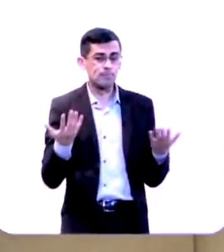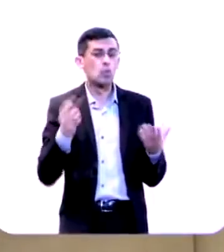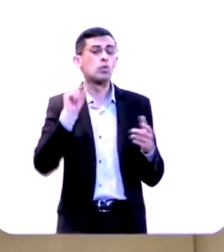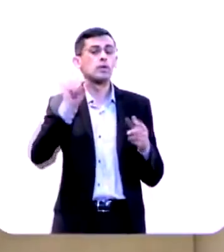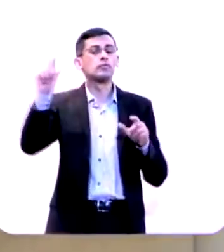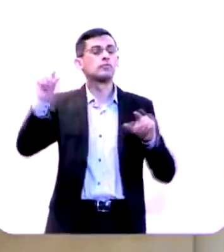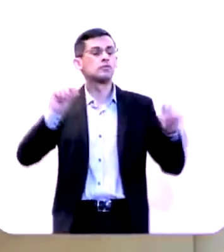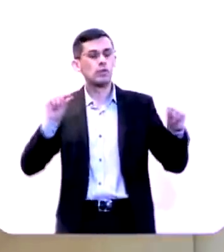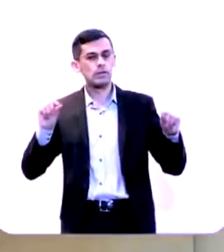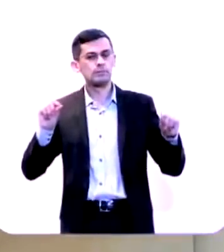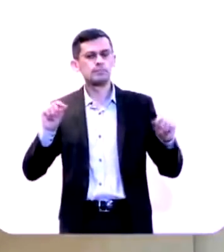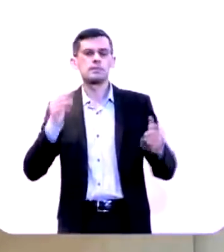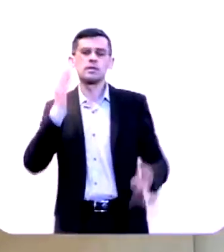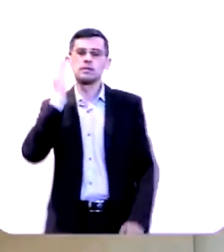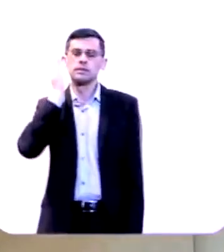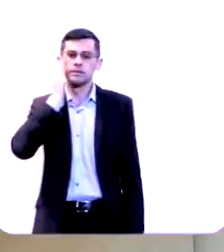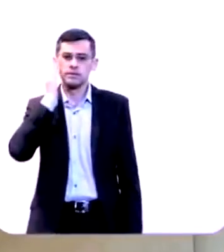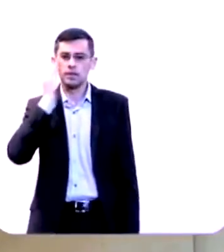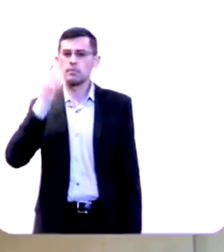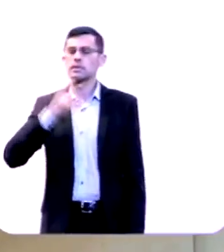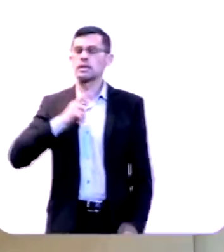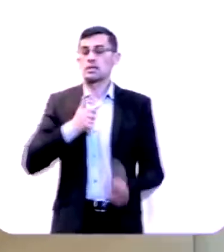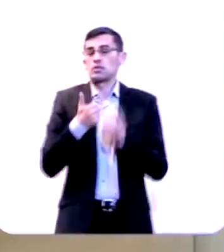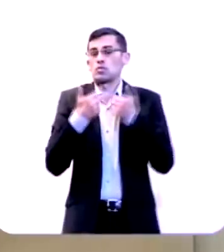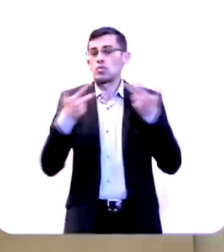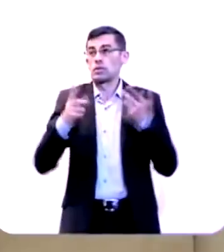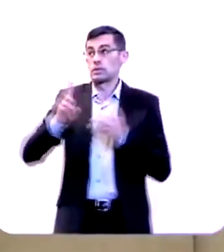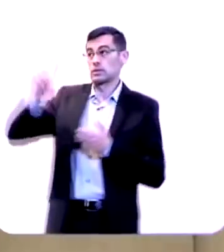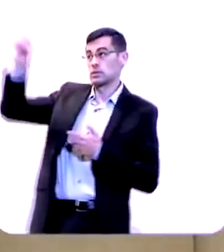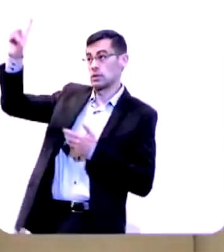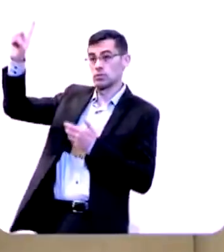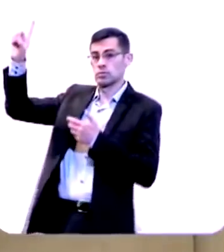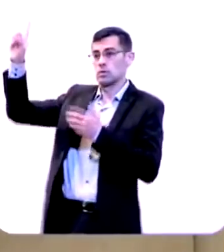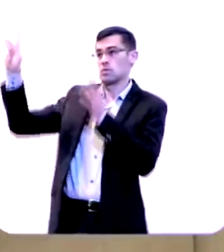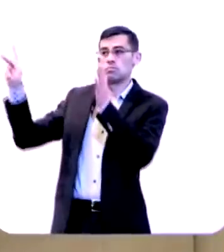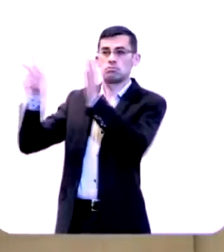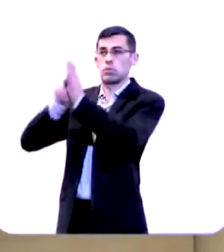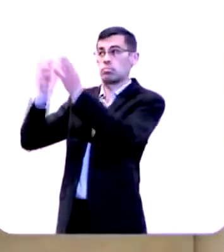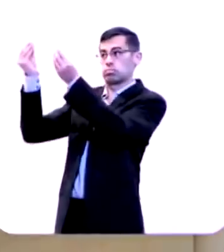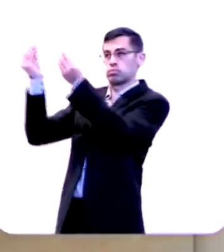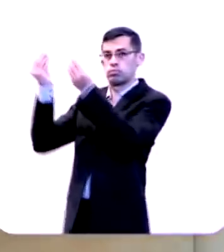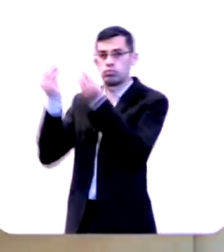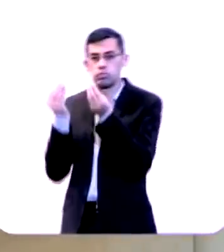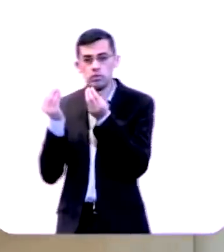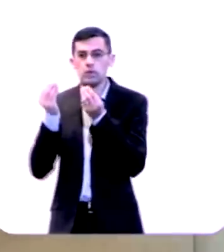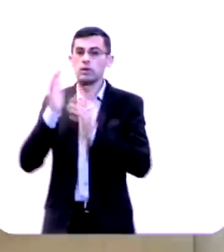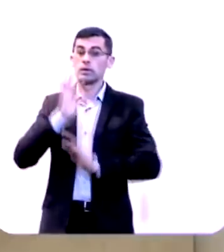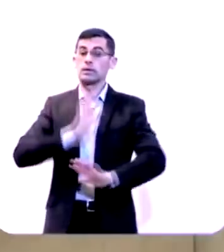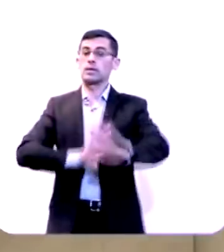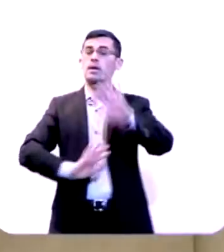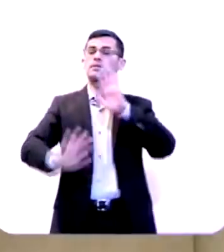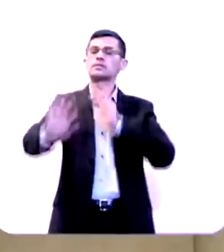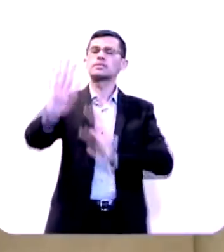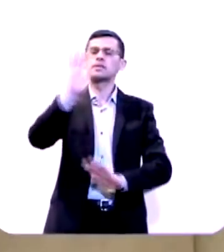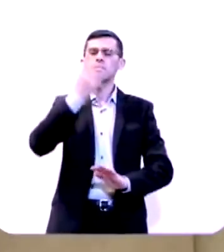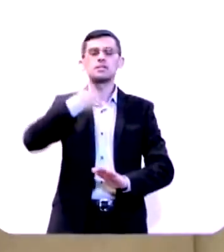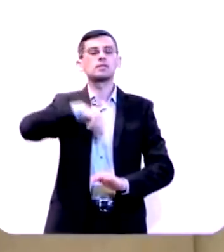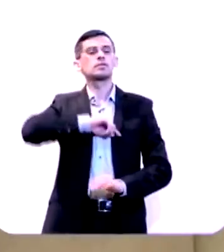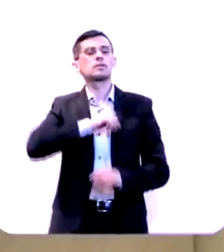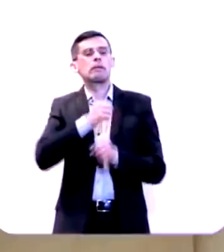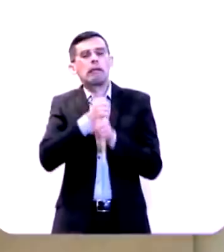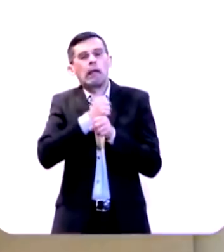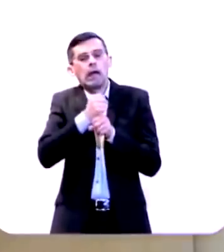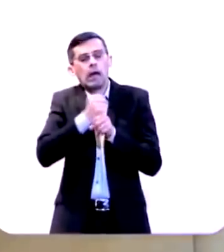sabe queridos há tesouros de Deus para nós que se perdem no tempo das nossas